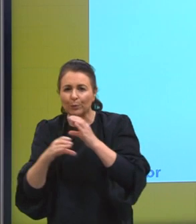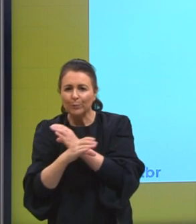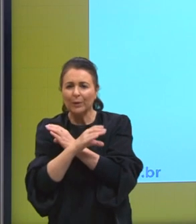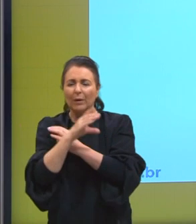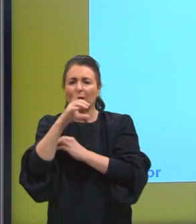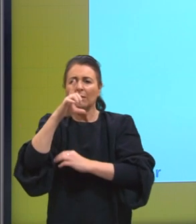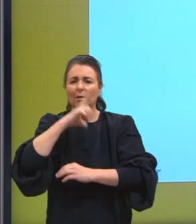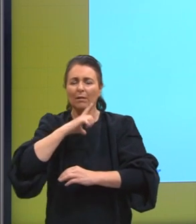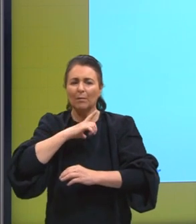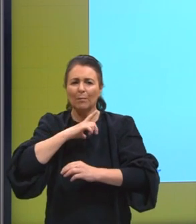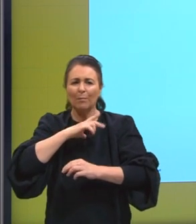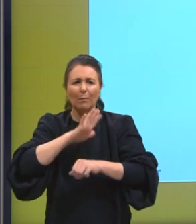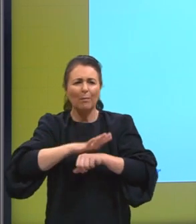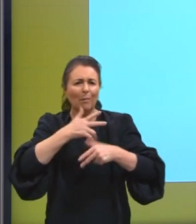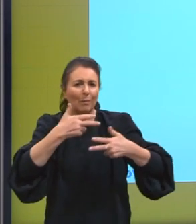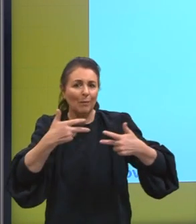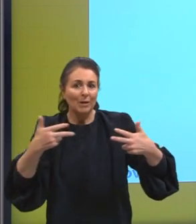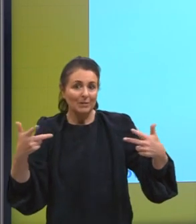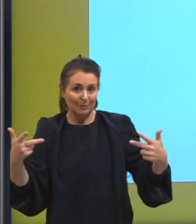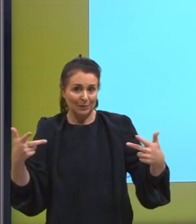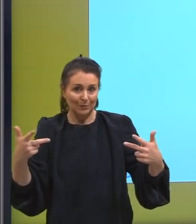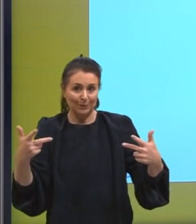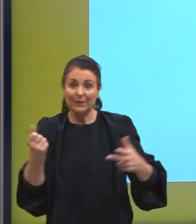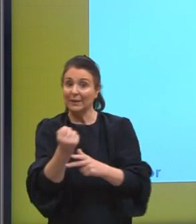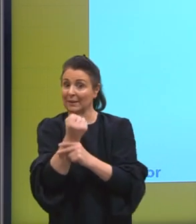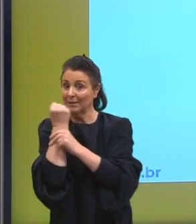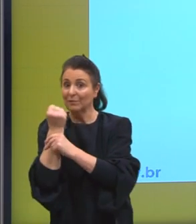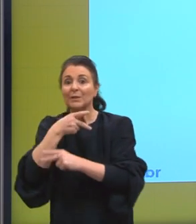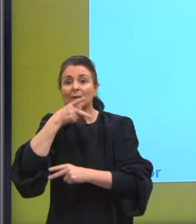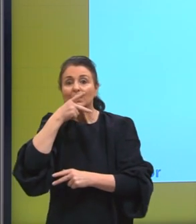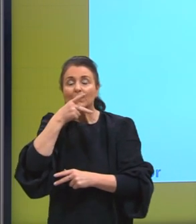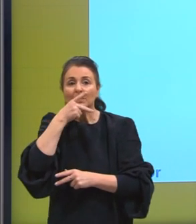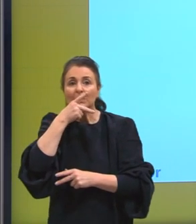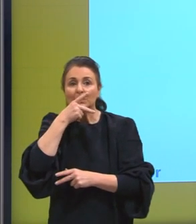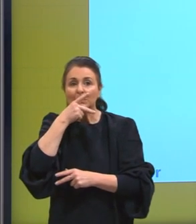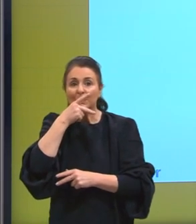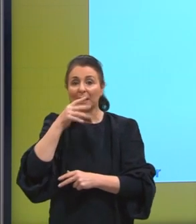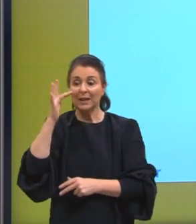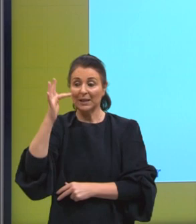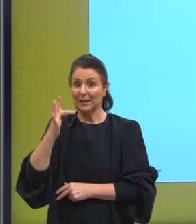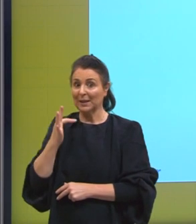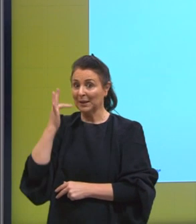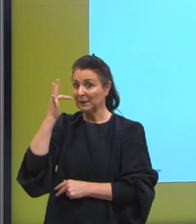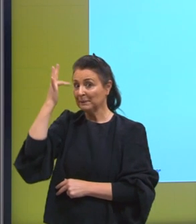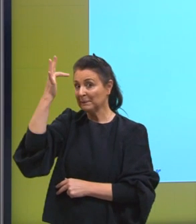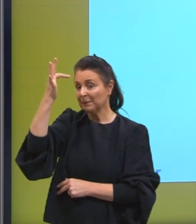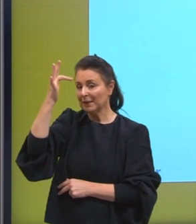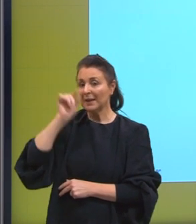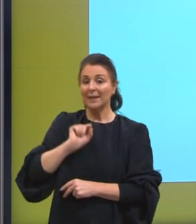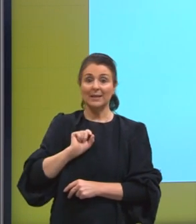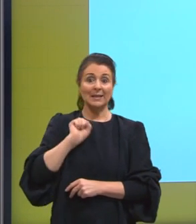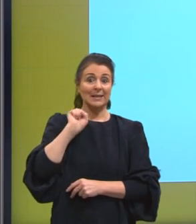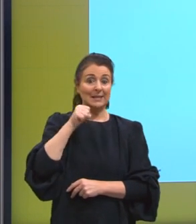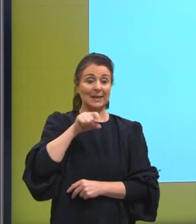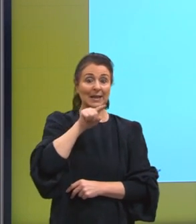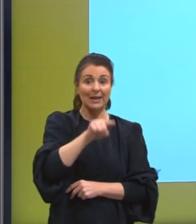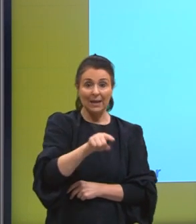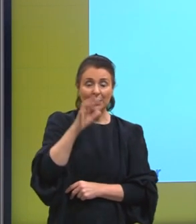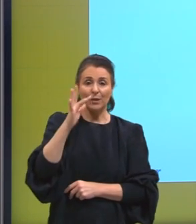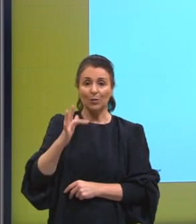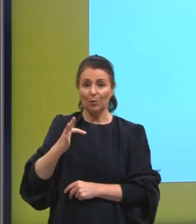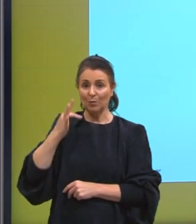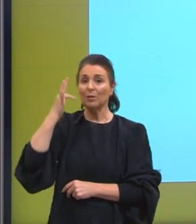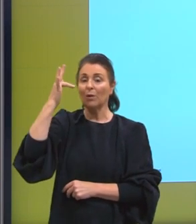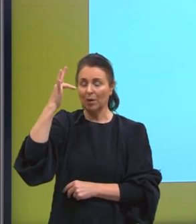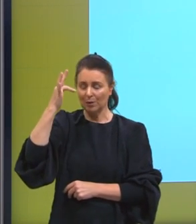teria mais elementos, segundo Platão, que seriam os filósofos, e aí sim, esses filósofos que deviam governar